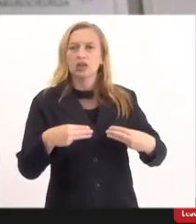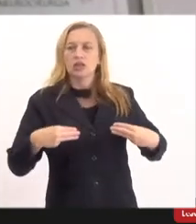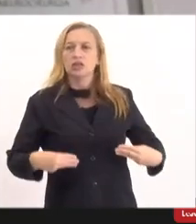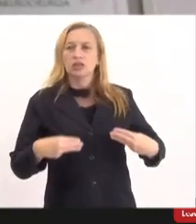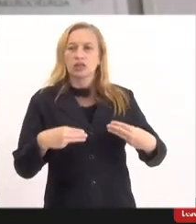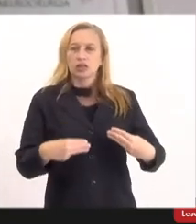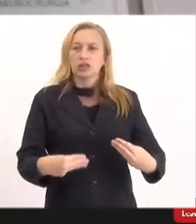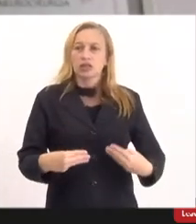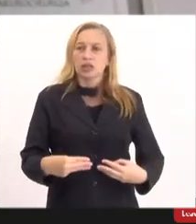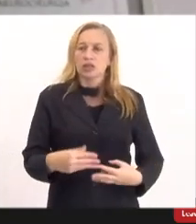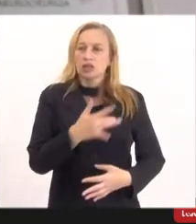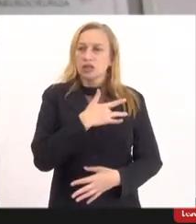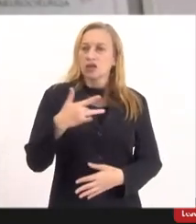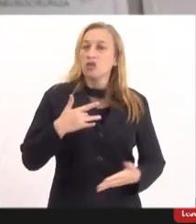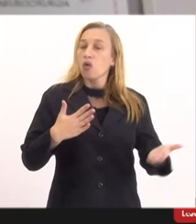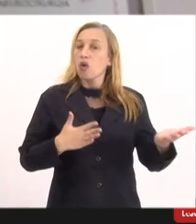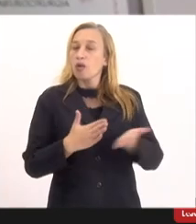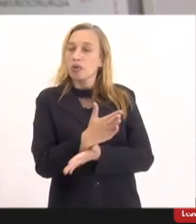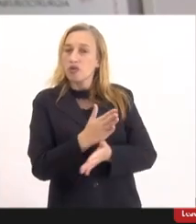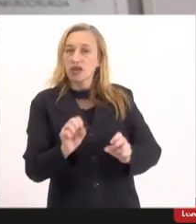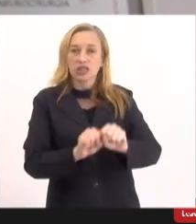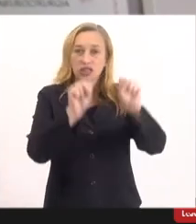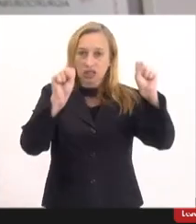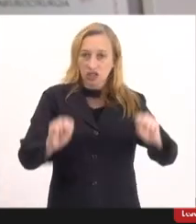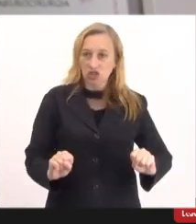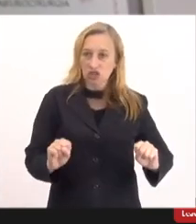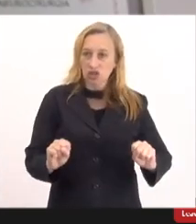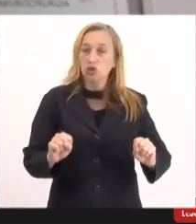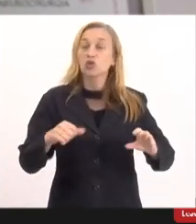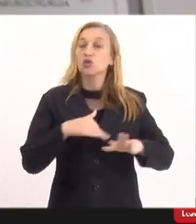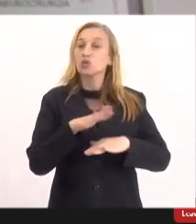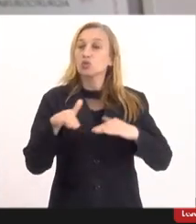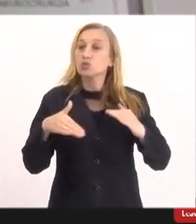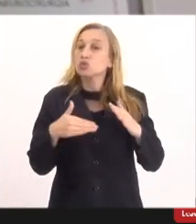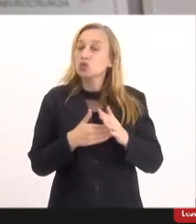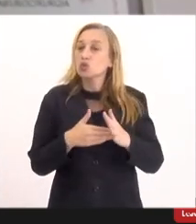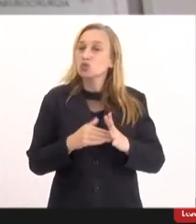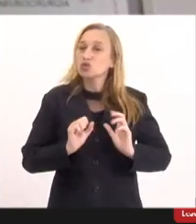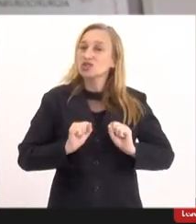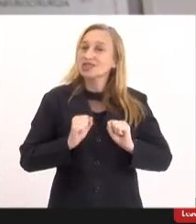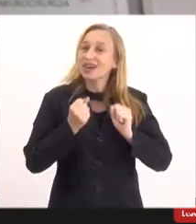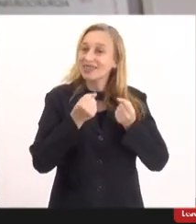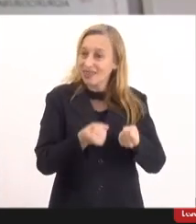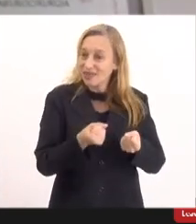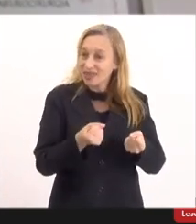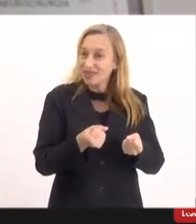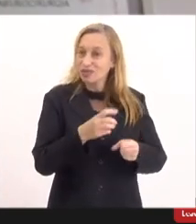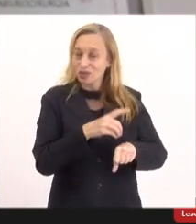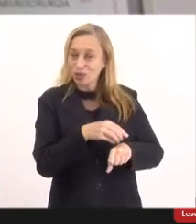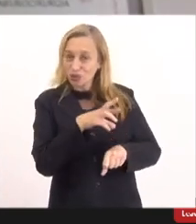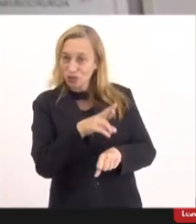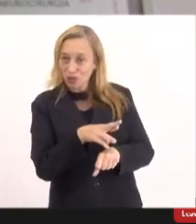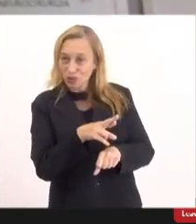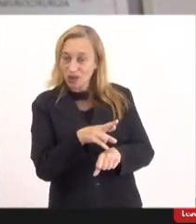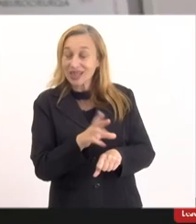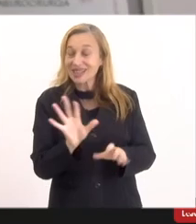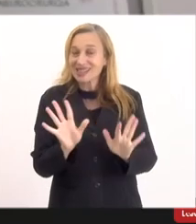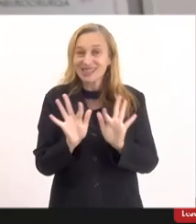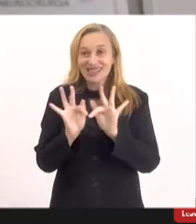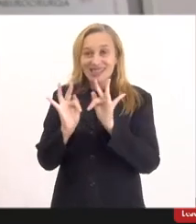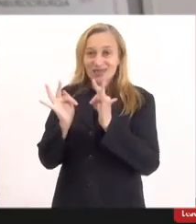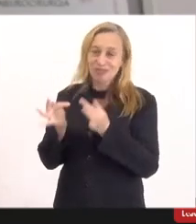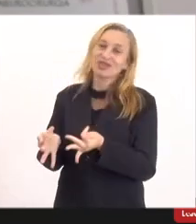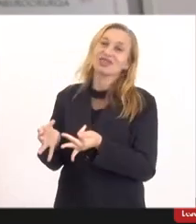onde foi aprovado esse sistema todos os que estavam defendendo doutor estavam simplesmente